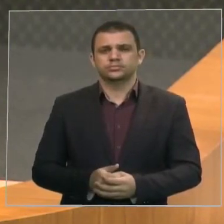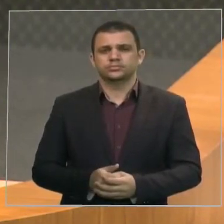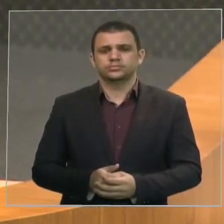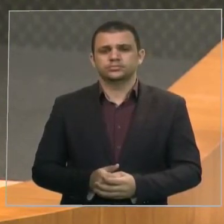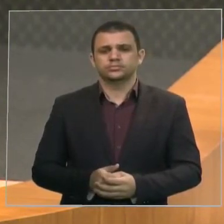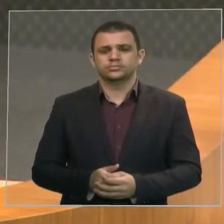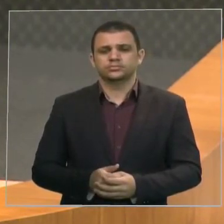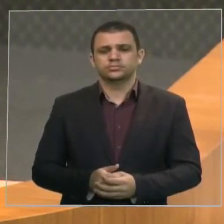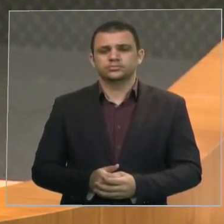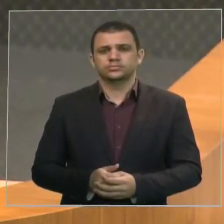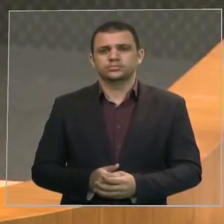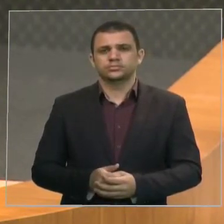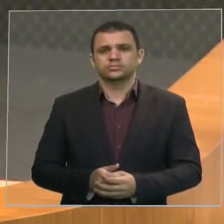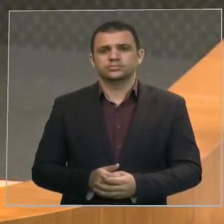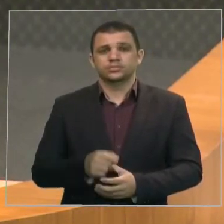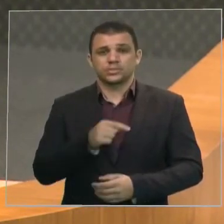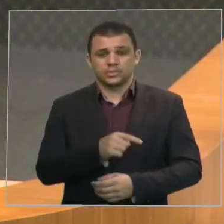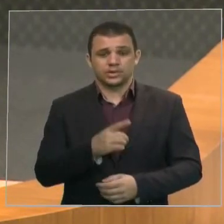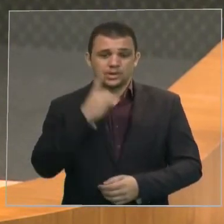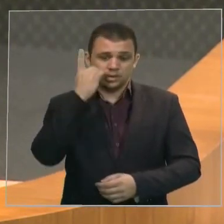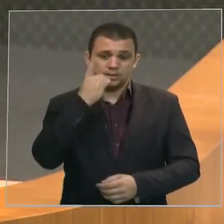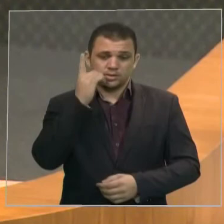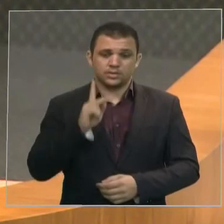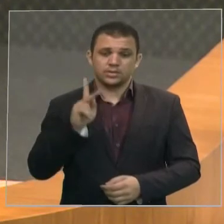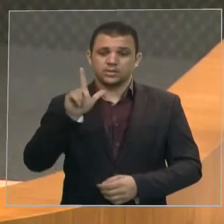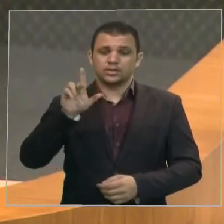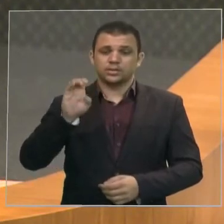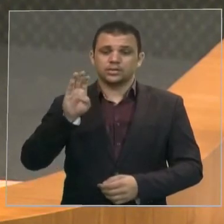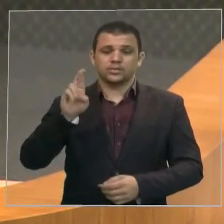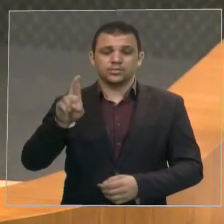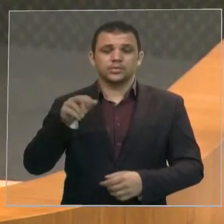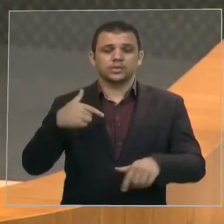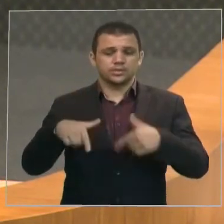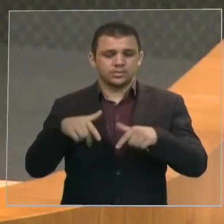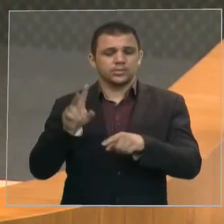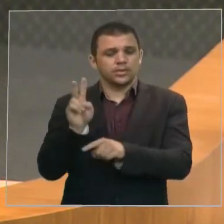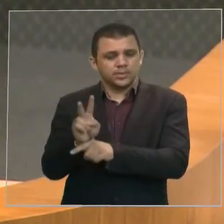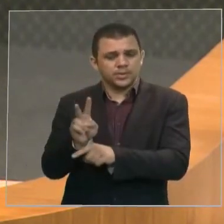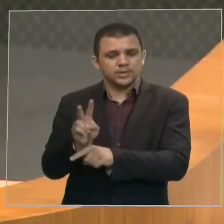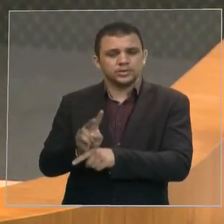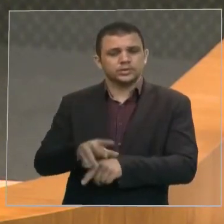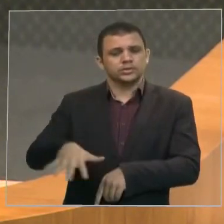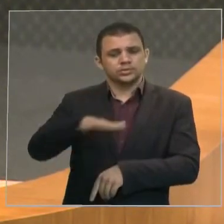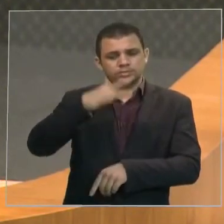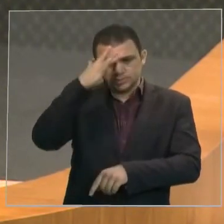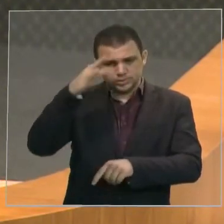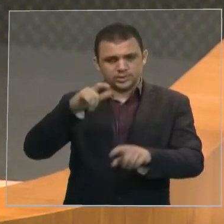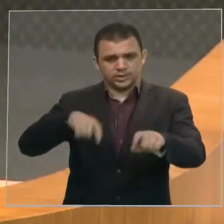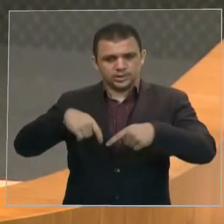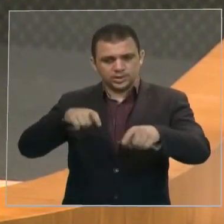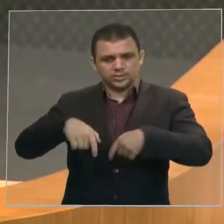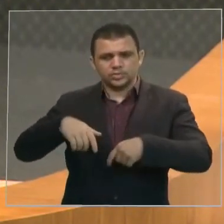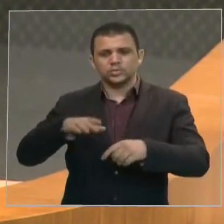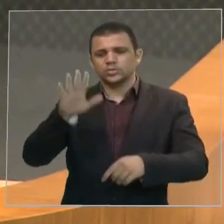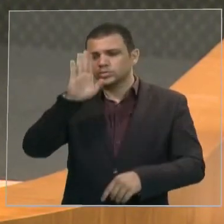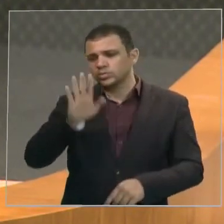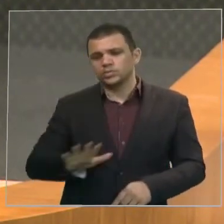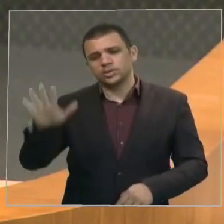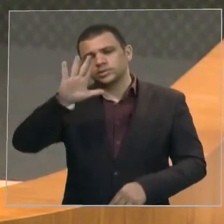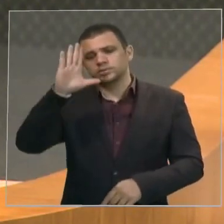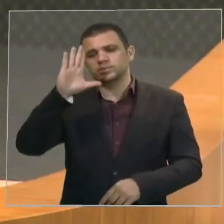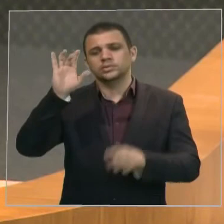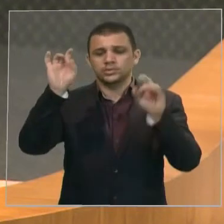de os agricultores de todo o país, de forma especial, aqui do Maranhão. De Balsas, tivemos a oportunidade de ir ao município de